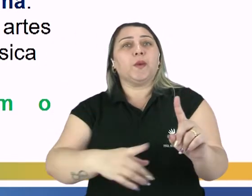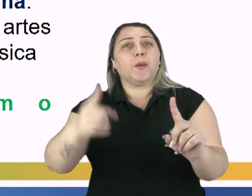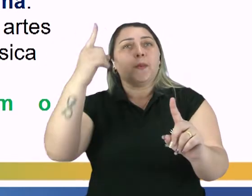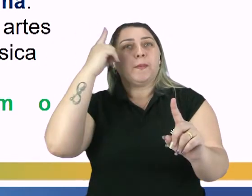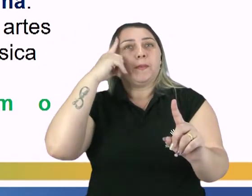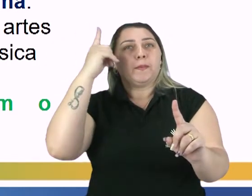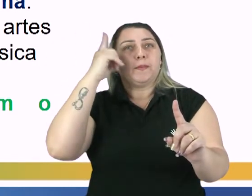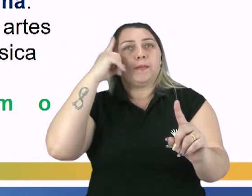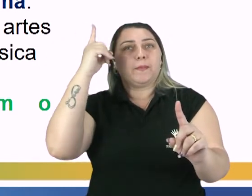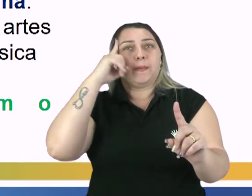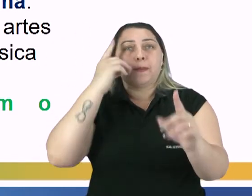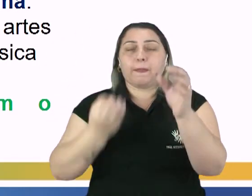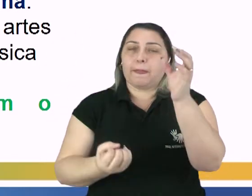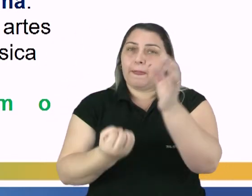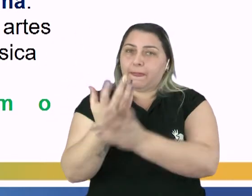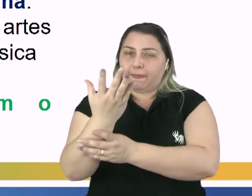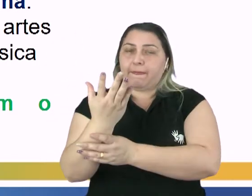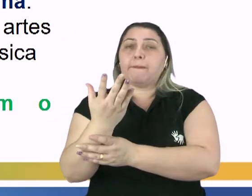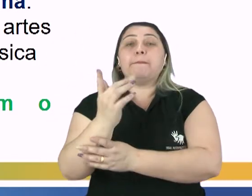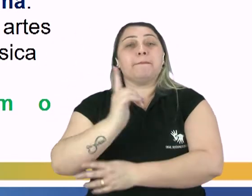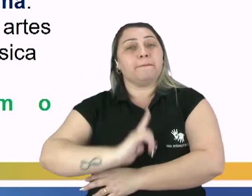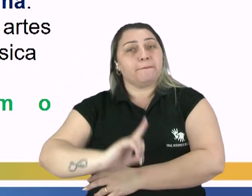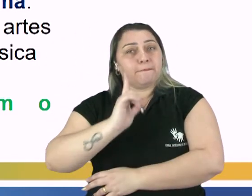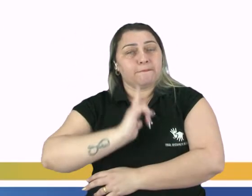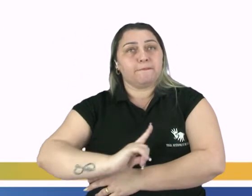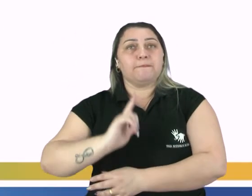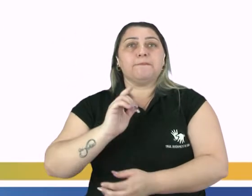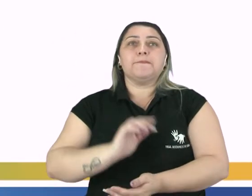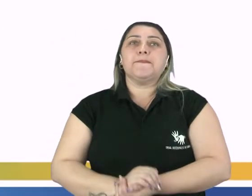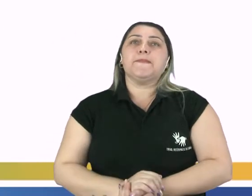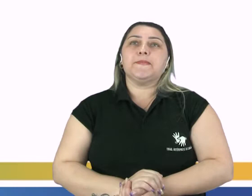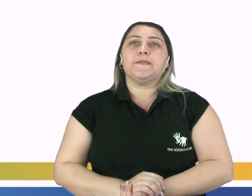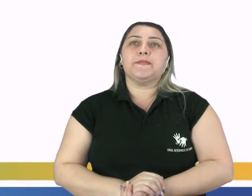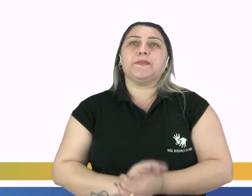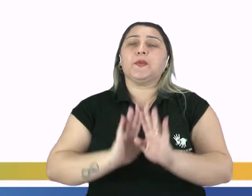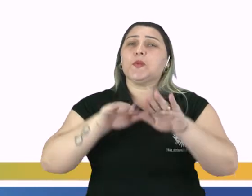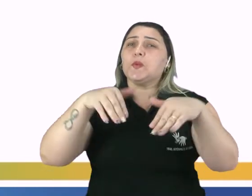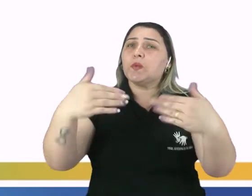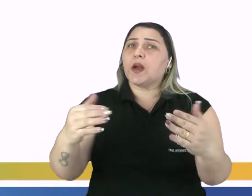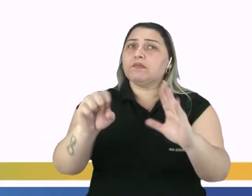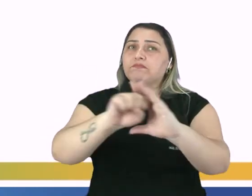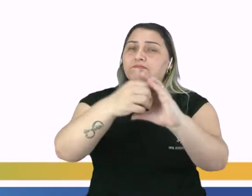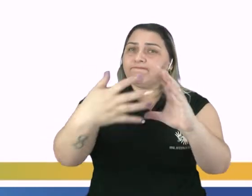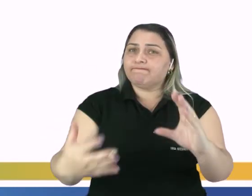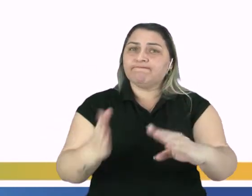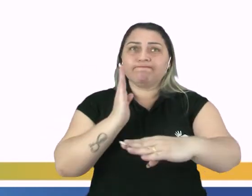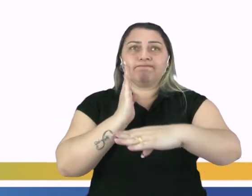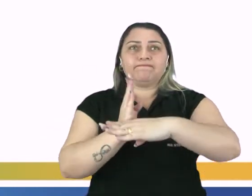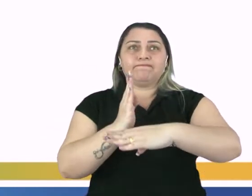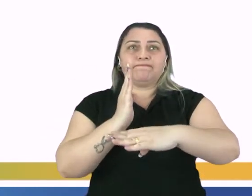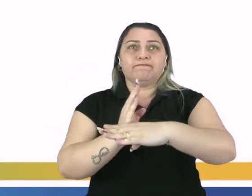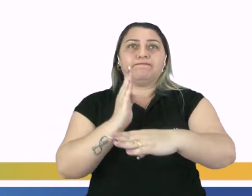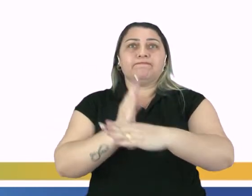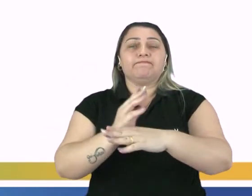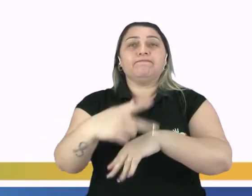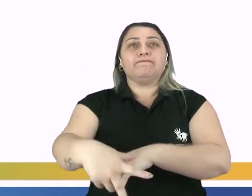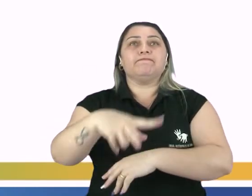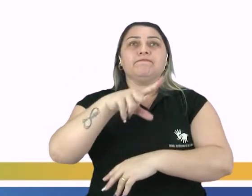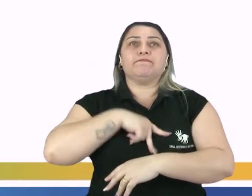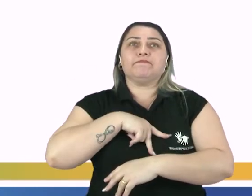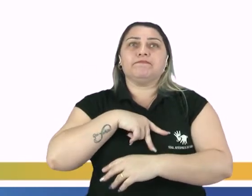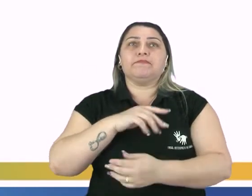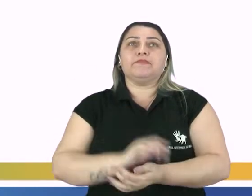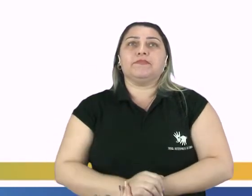pensamento e na produção literária. Quais são, então, as características do barroco em Portugal?